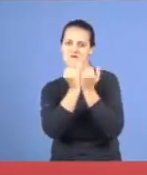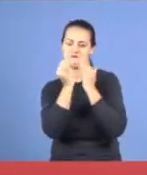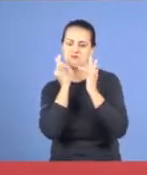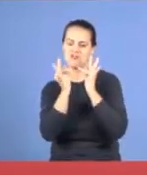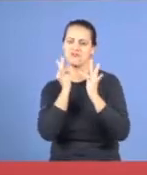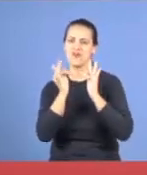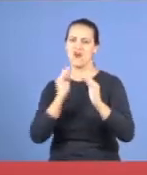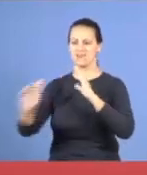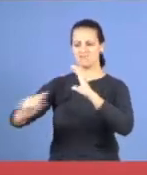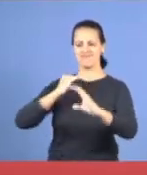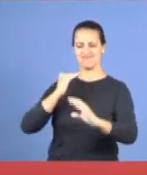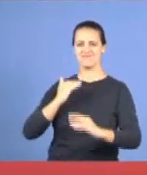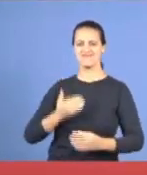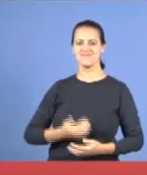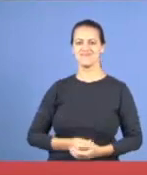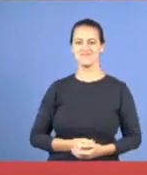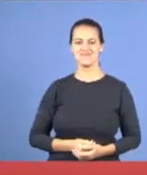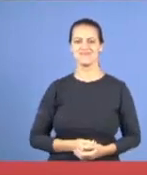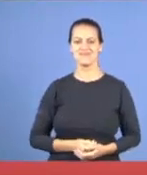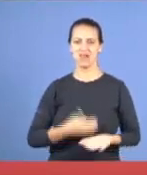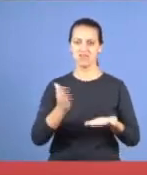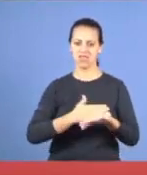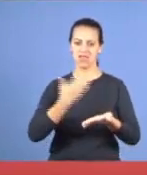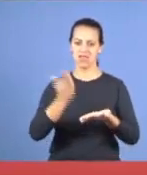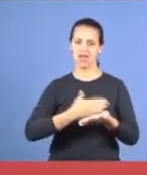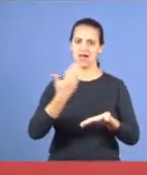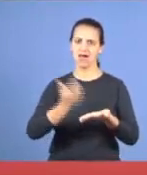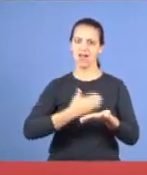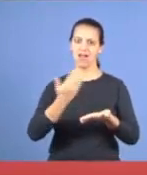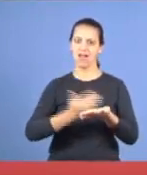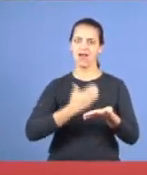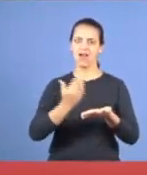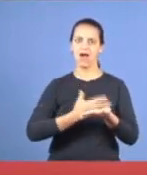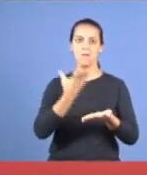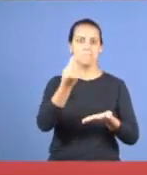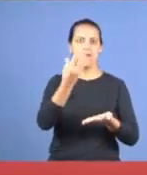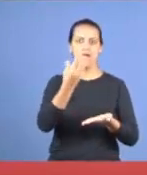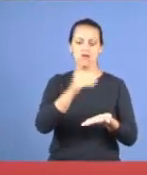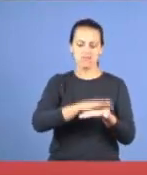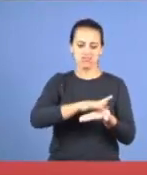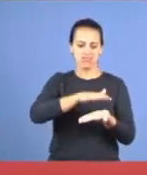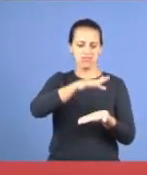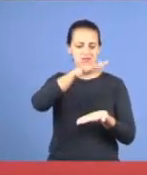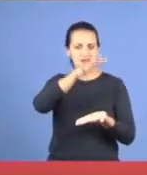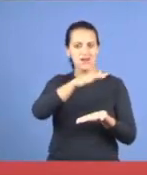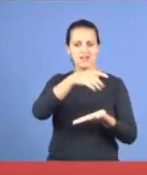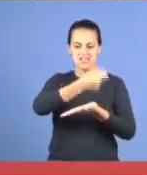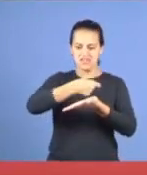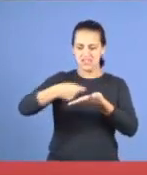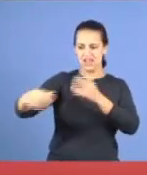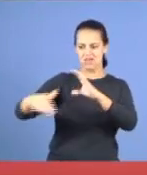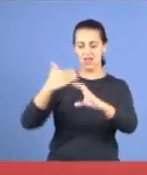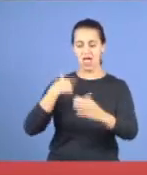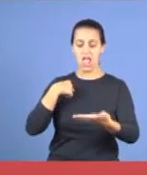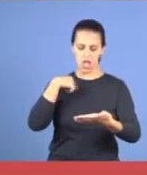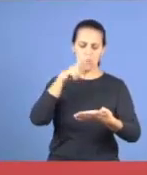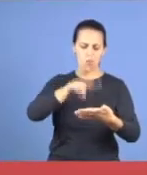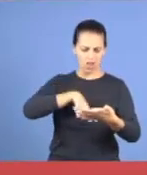denunciam, mandam um negócio, três folhas, três folhas, papel, escreve, e eu leio tudo,